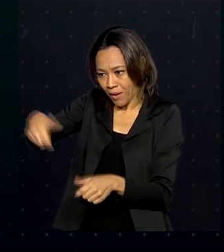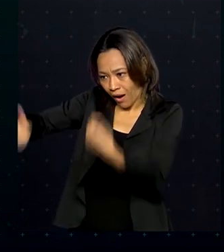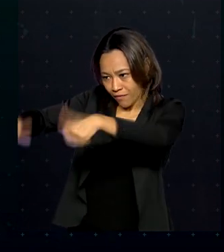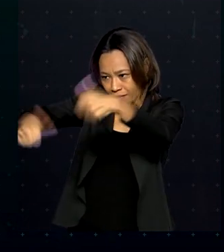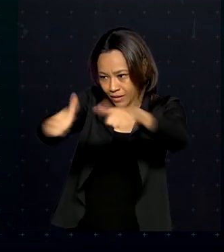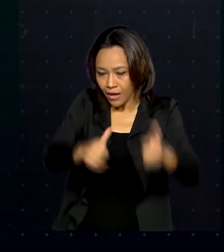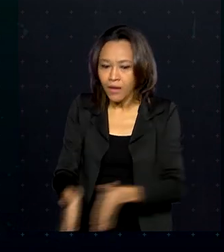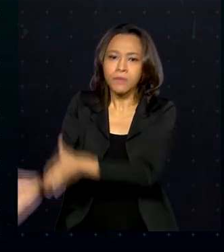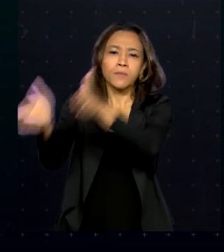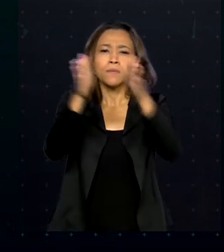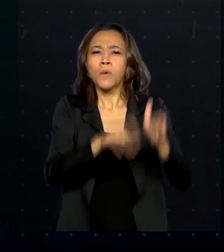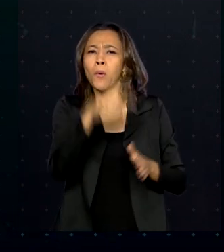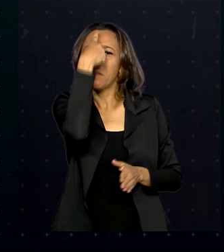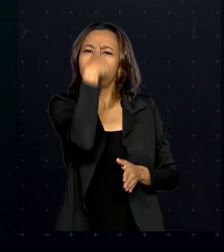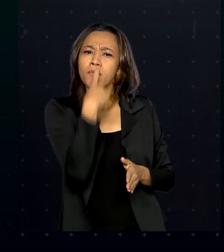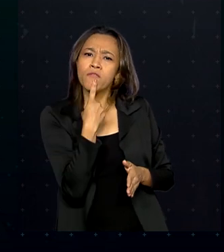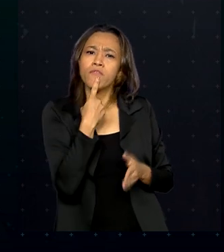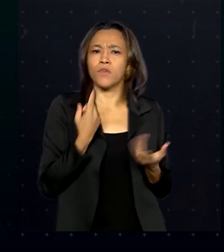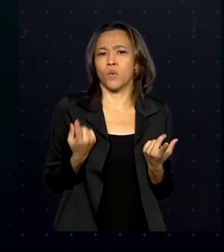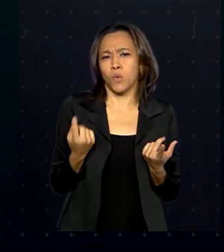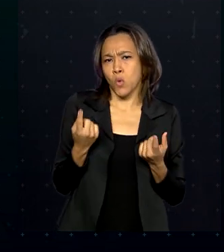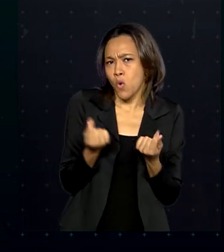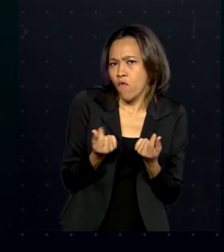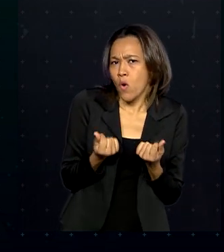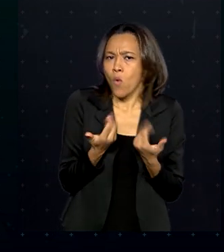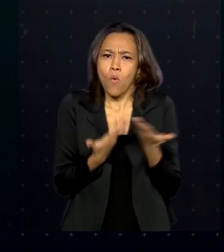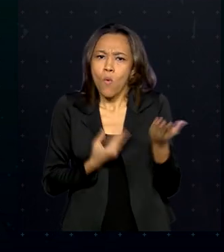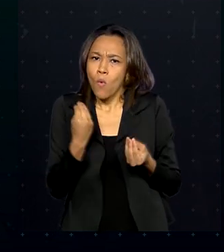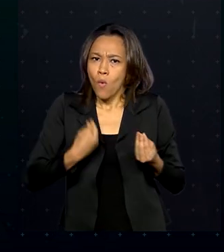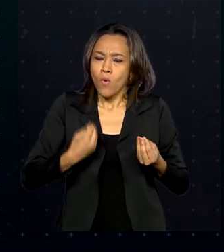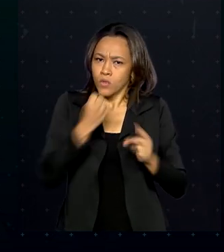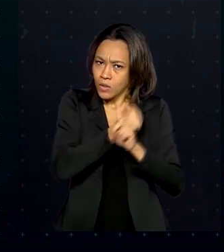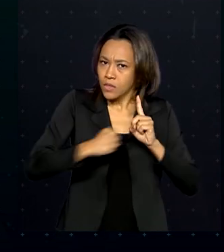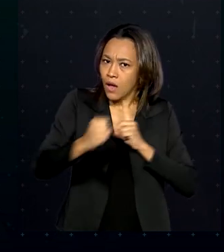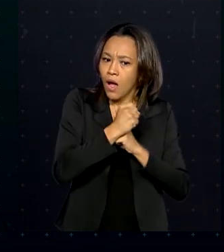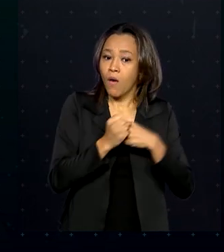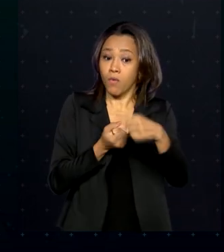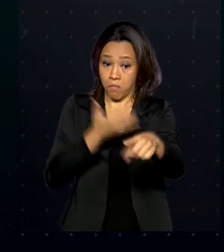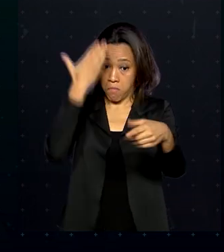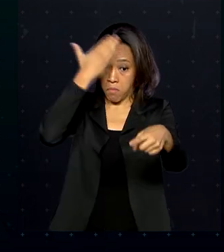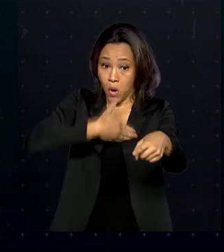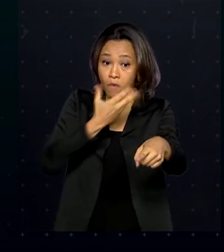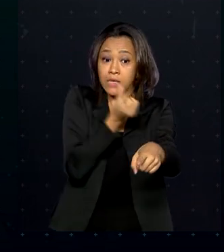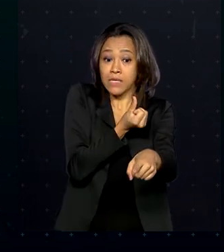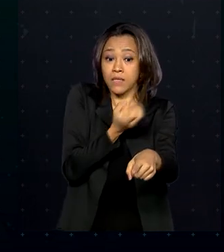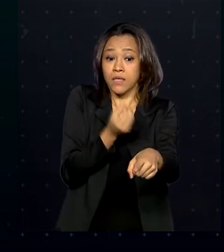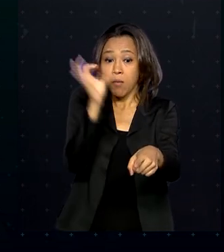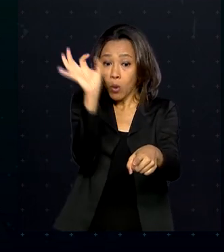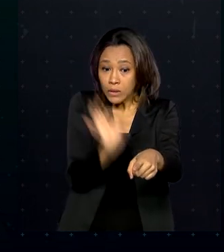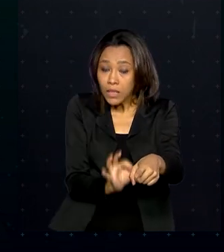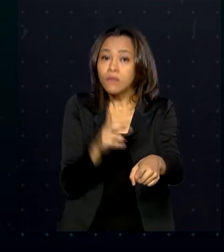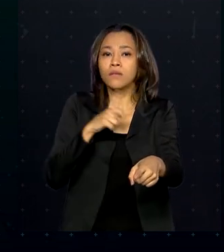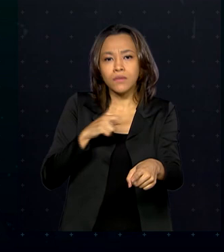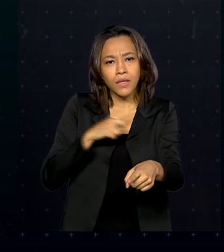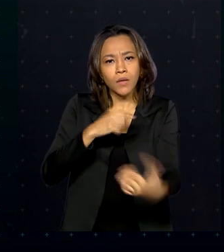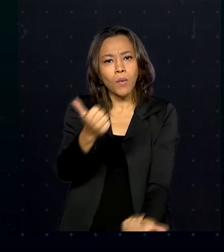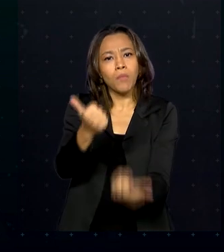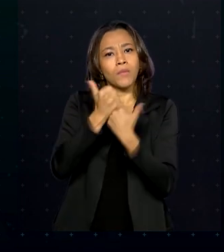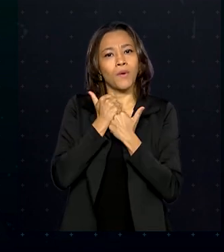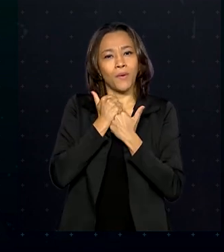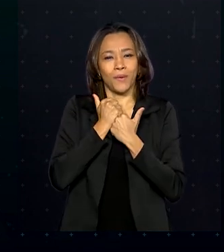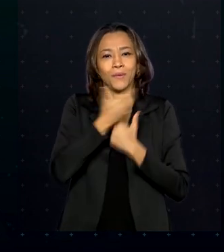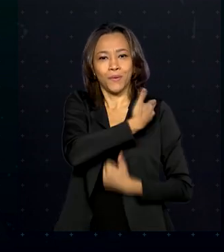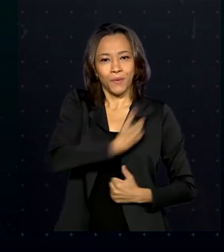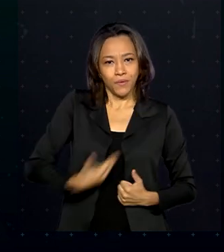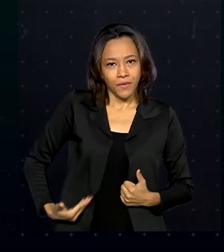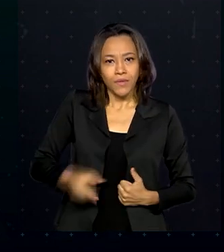o perfil socioeconômico, o levantamento mostra que 60% são beneficiados pelo Fundo de